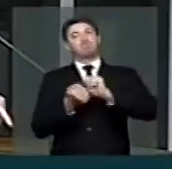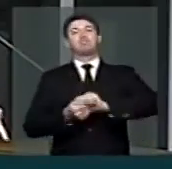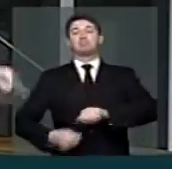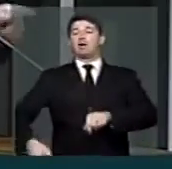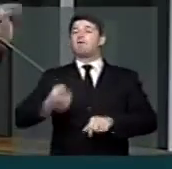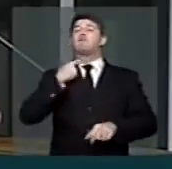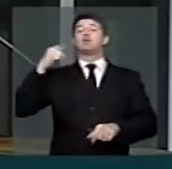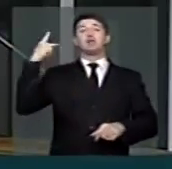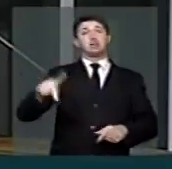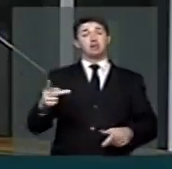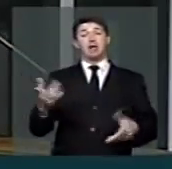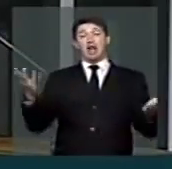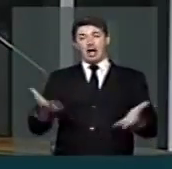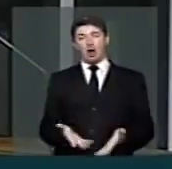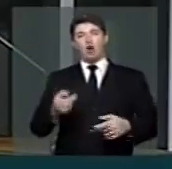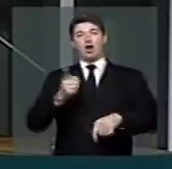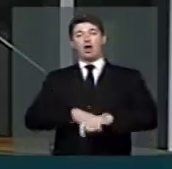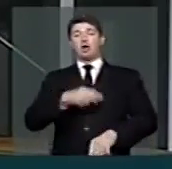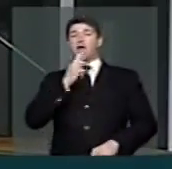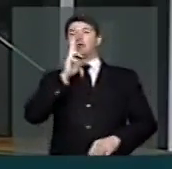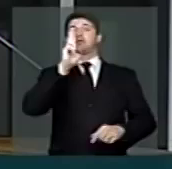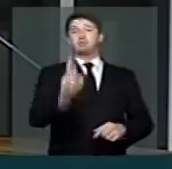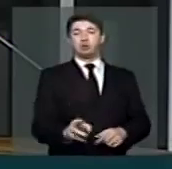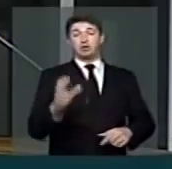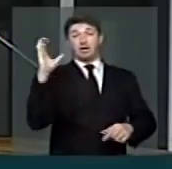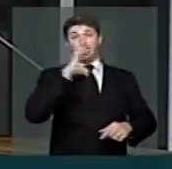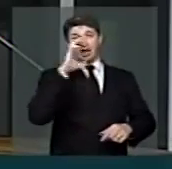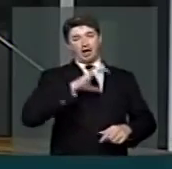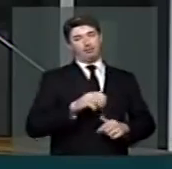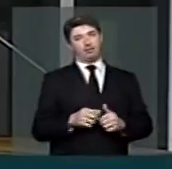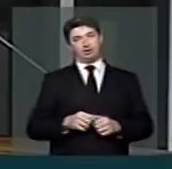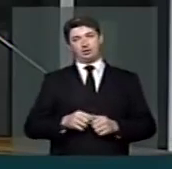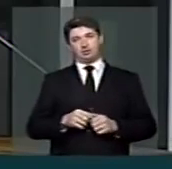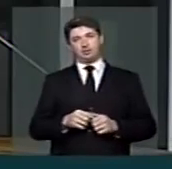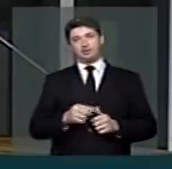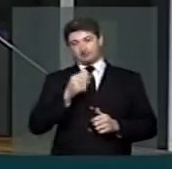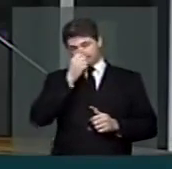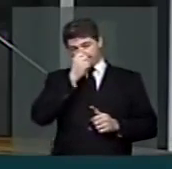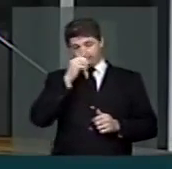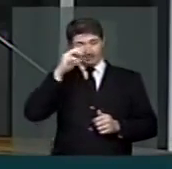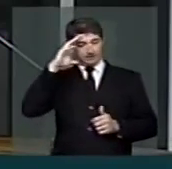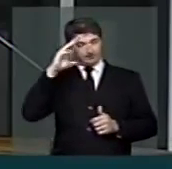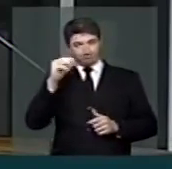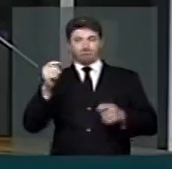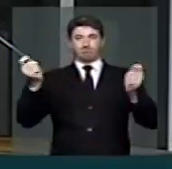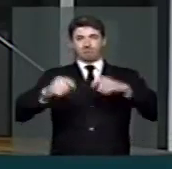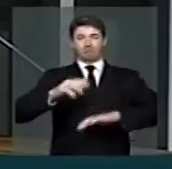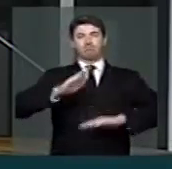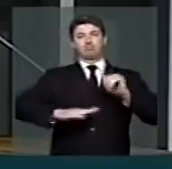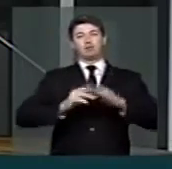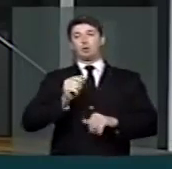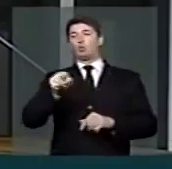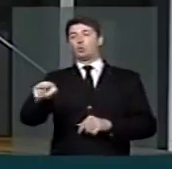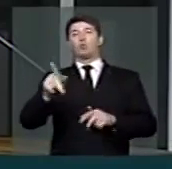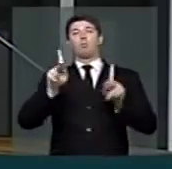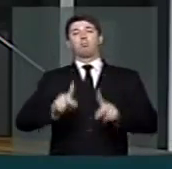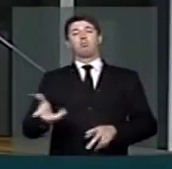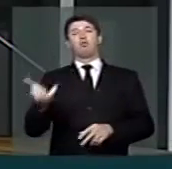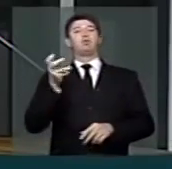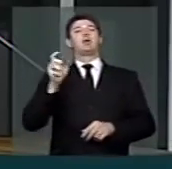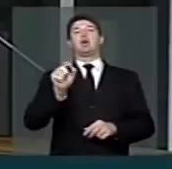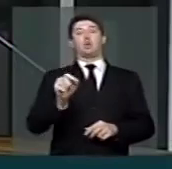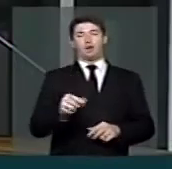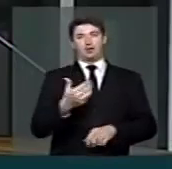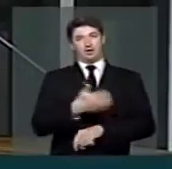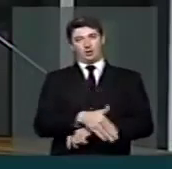nos adequarmos ao momento e respondermos com agilidade, com serenidade e com eficiência as demandas que vêm da população, que vêm